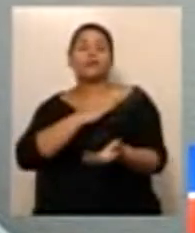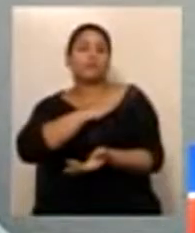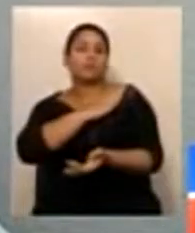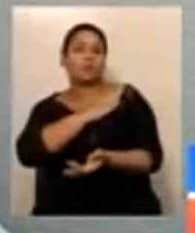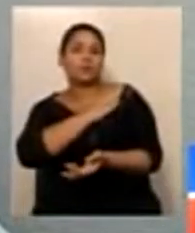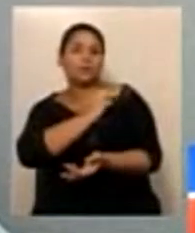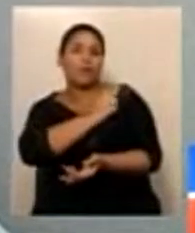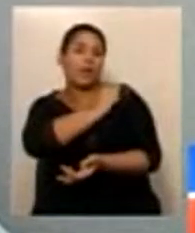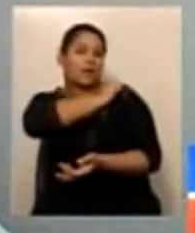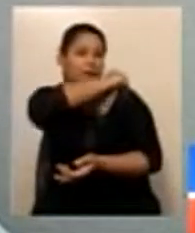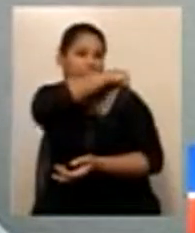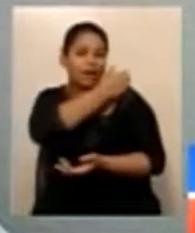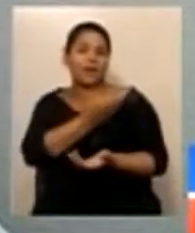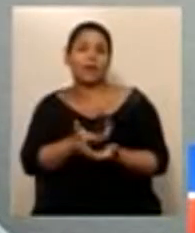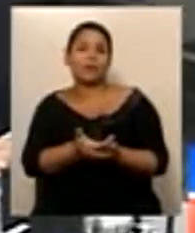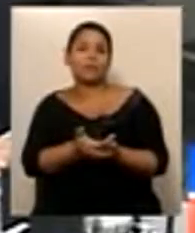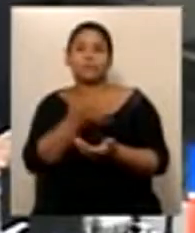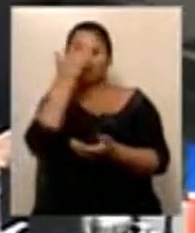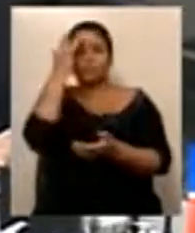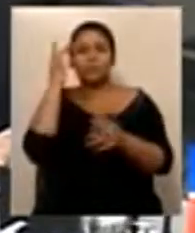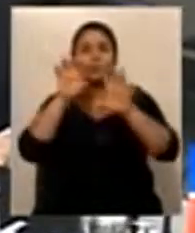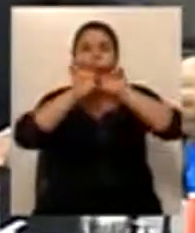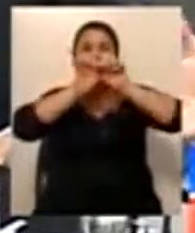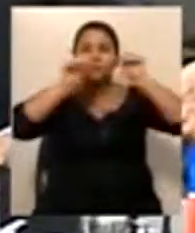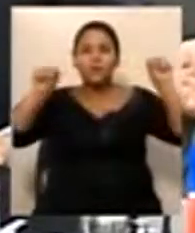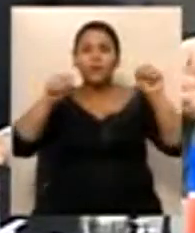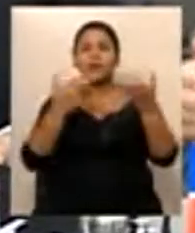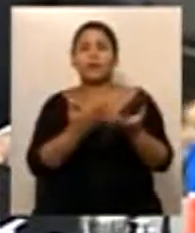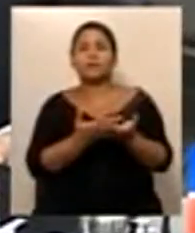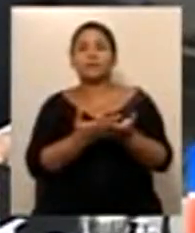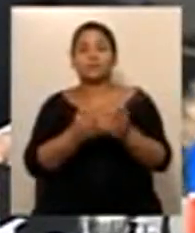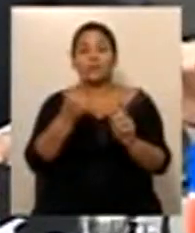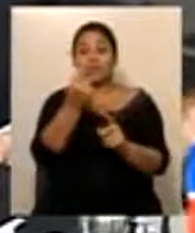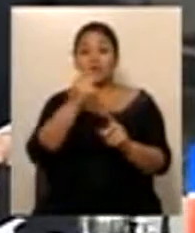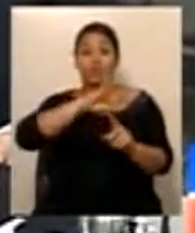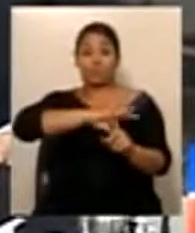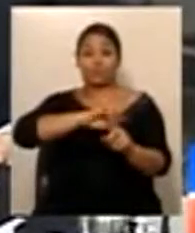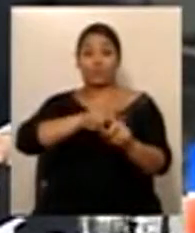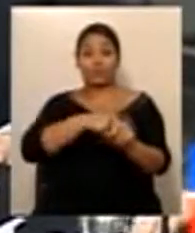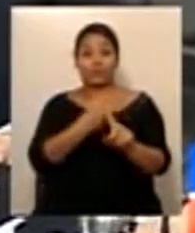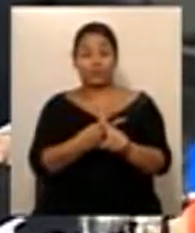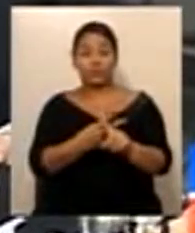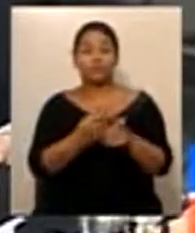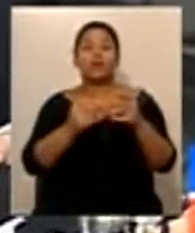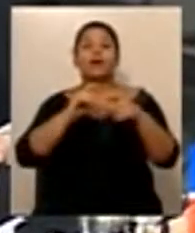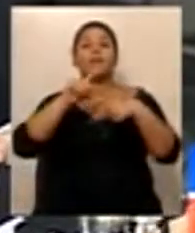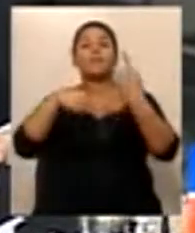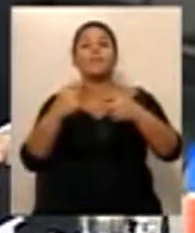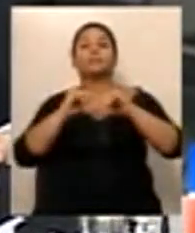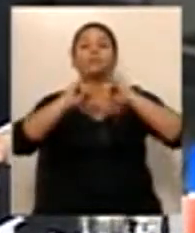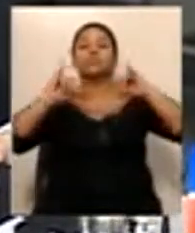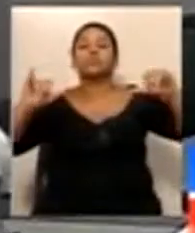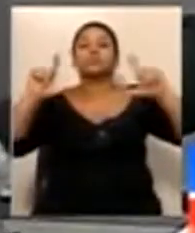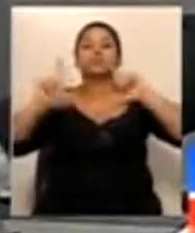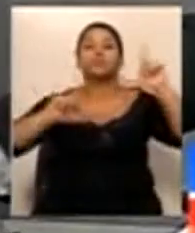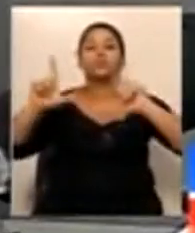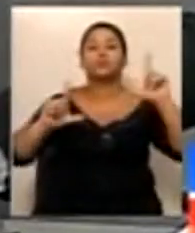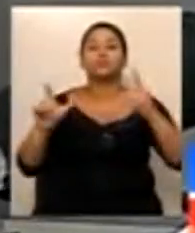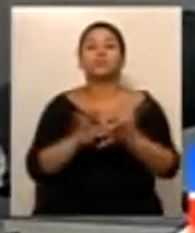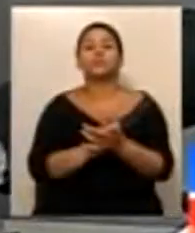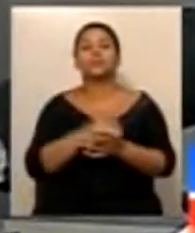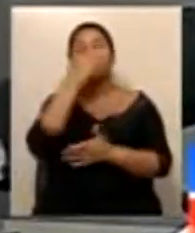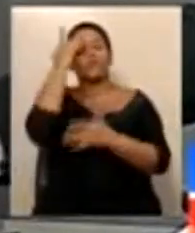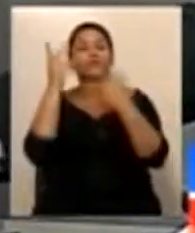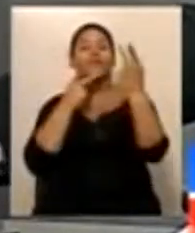os fiscais, os auditores fiscais e de repente passa que a casa está fazendo desgraciosamente. Para